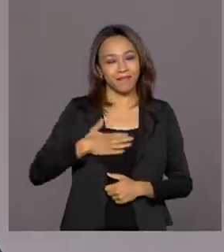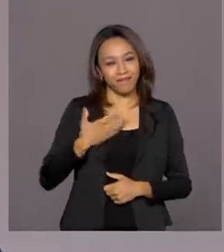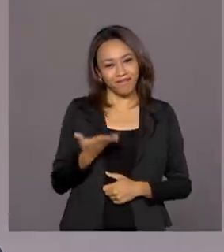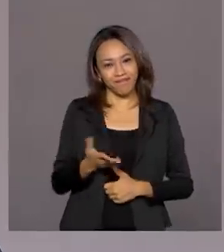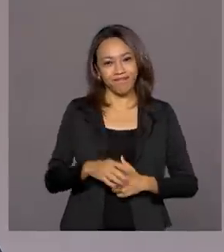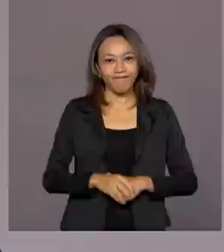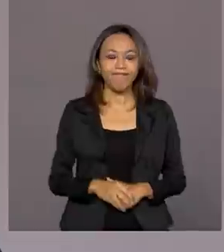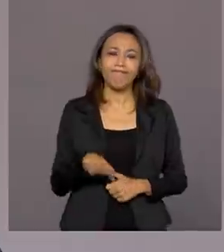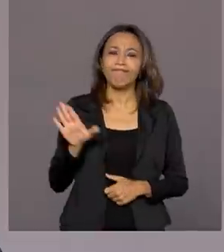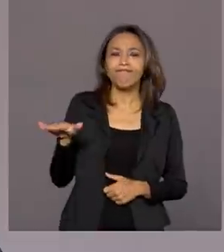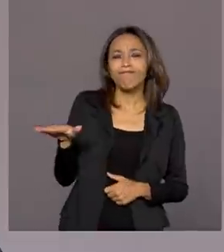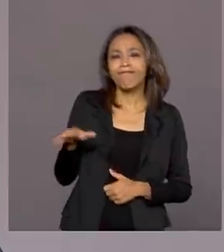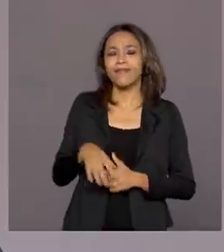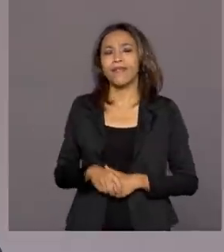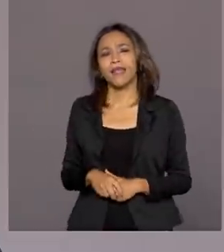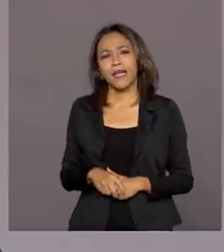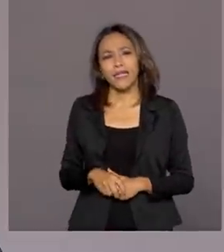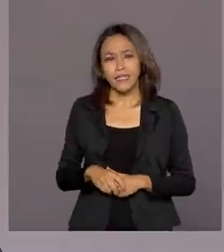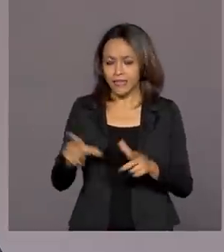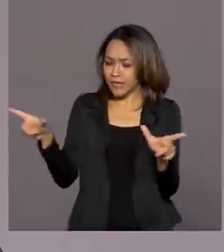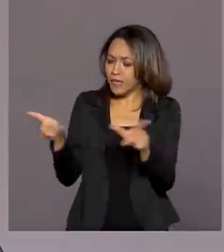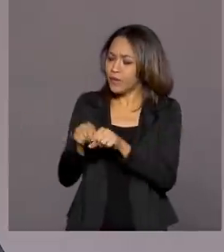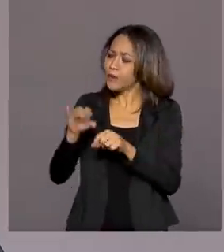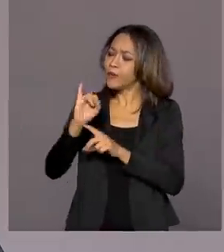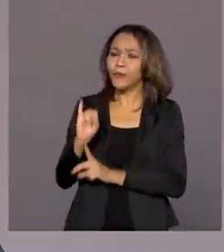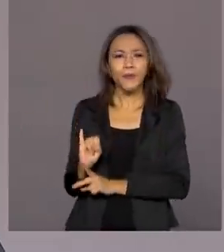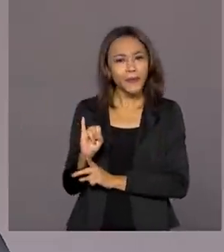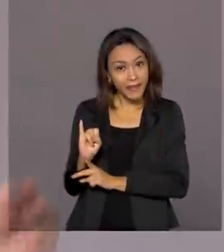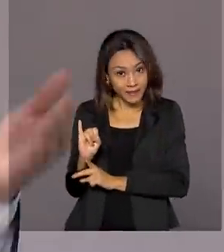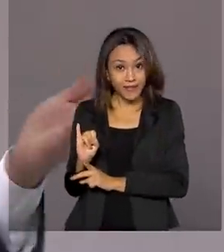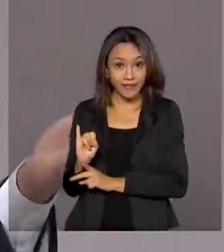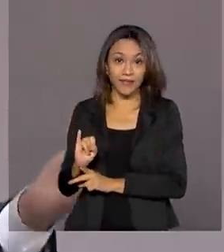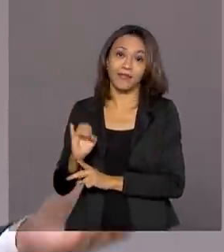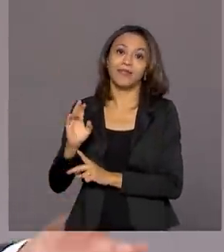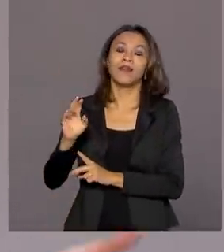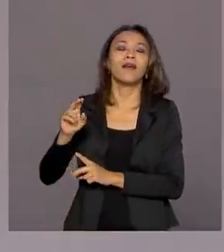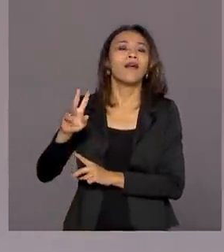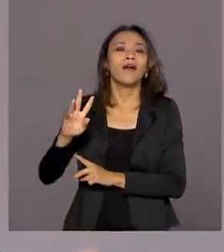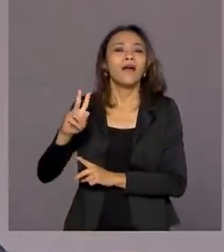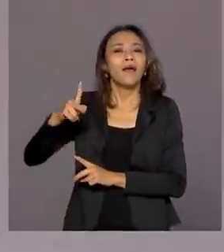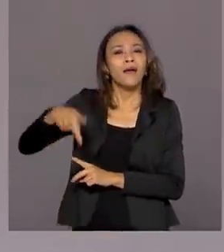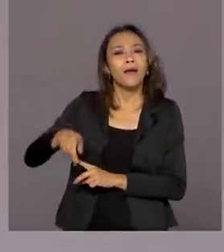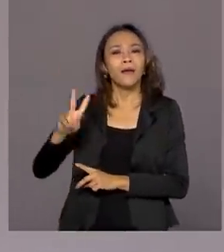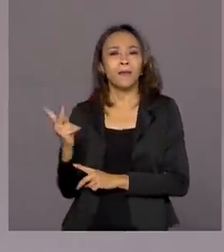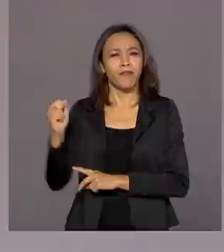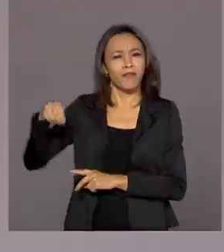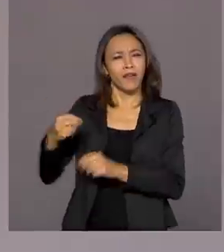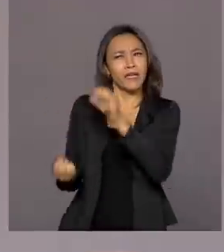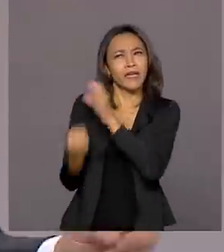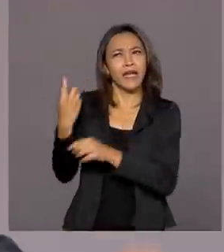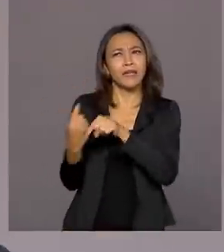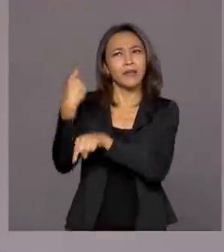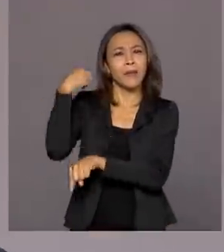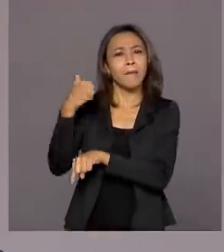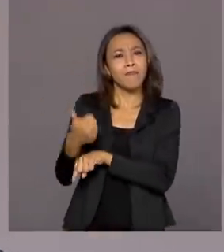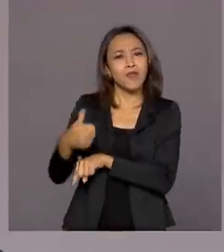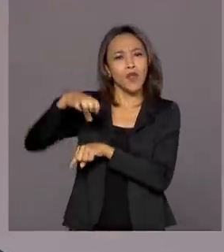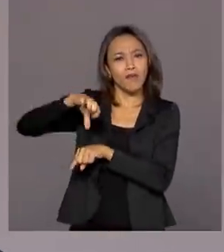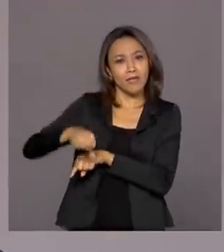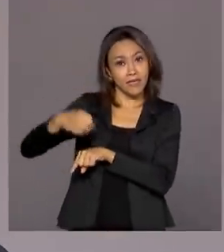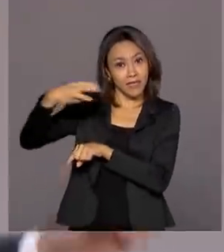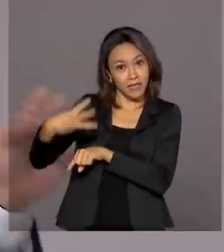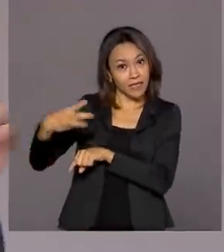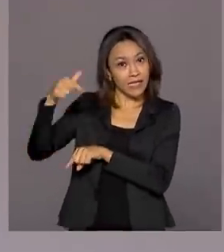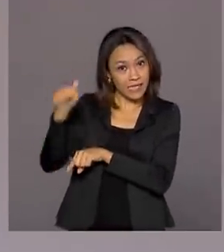Presidente, então o IFAM, a gente está falando aí de um instituto que foi criado em 1937 no governo do ex-presidente